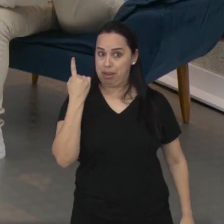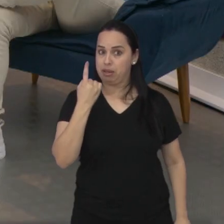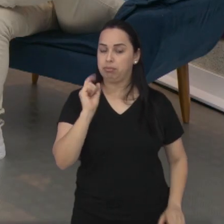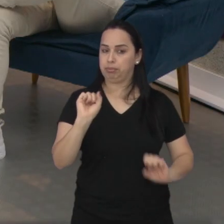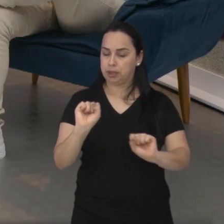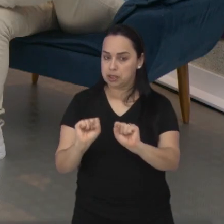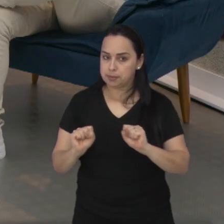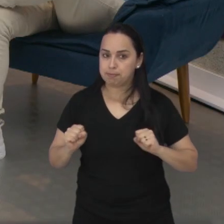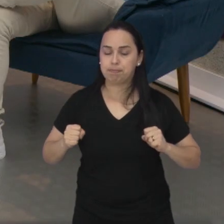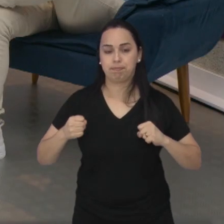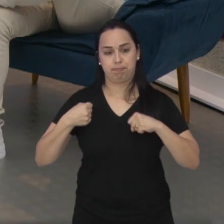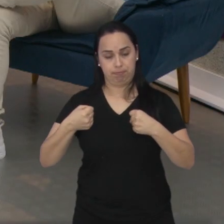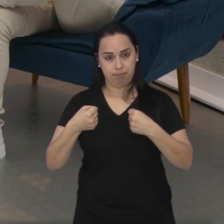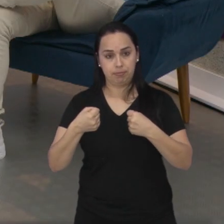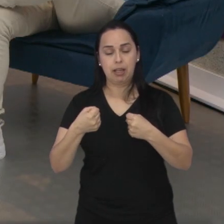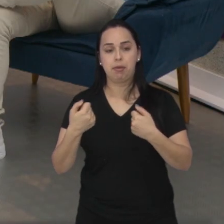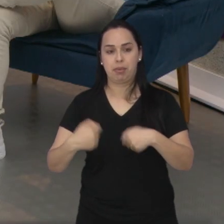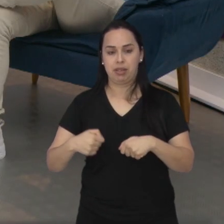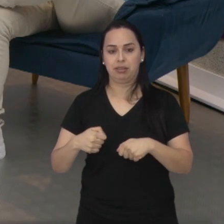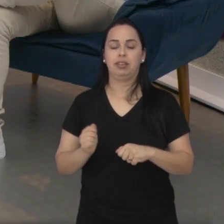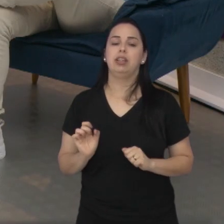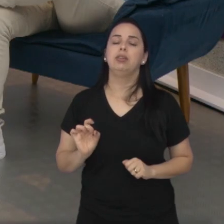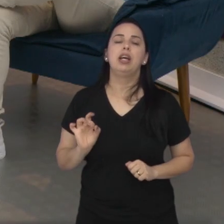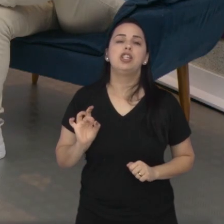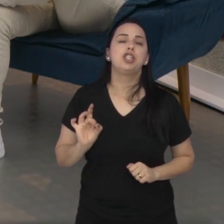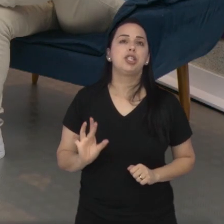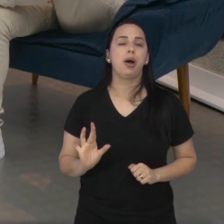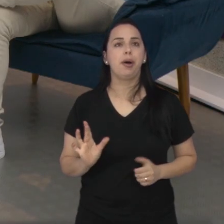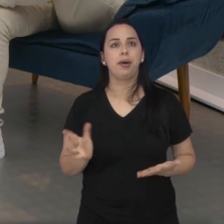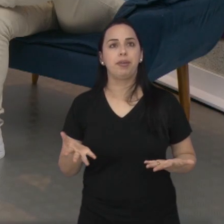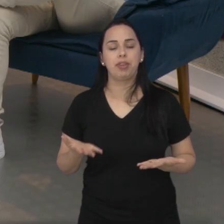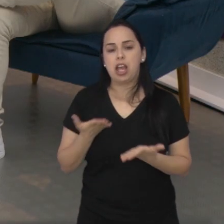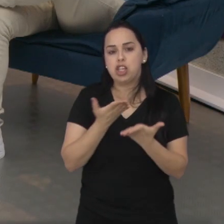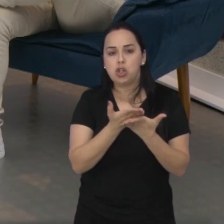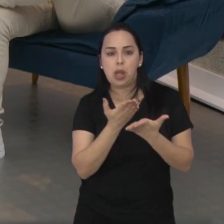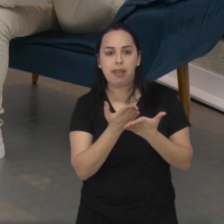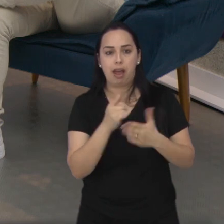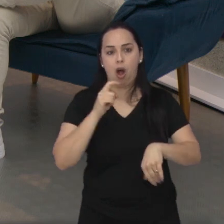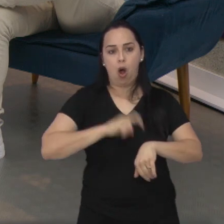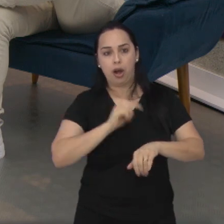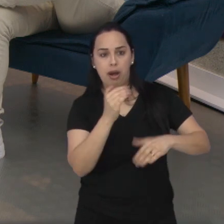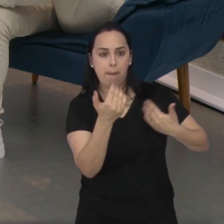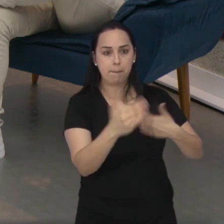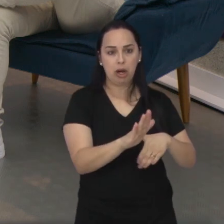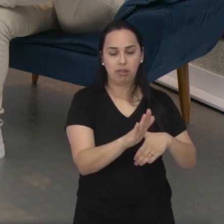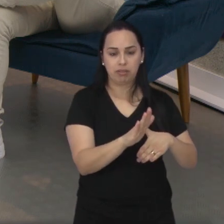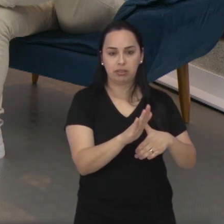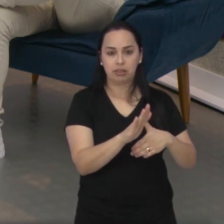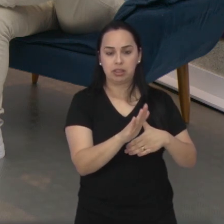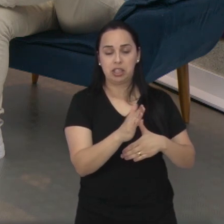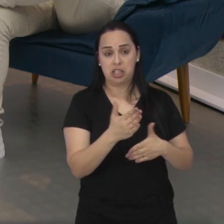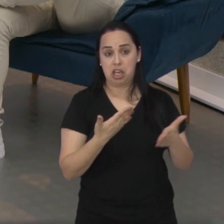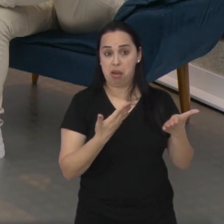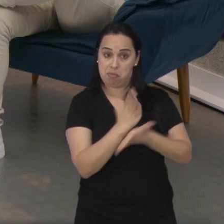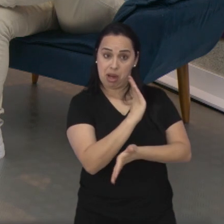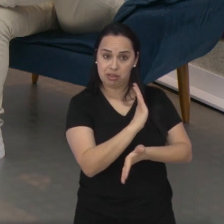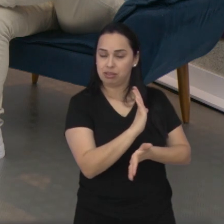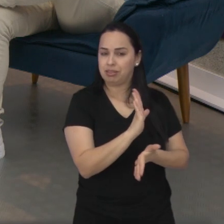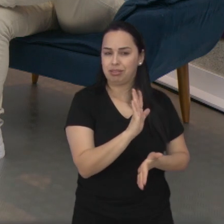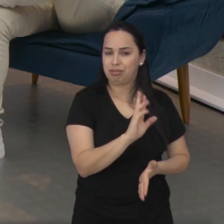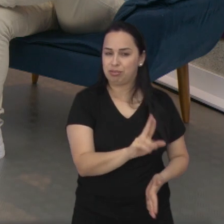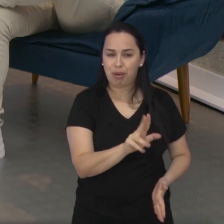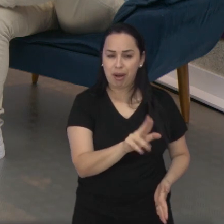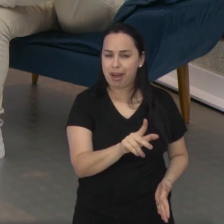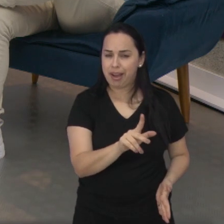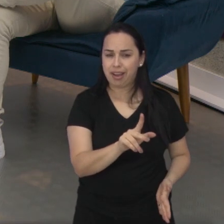dedicação desde o início, né? Da graduação. E não é só simplesmente estudar para a prova, né? E